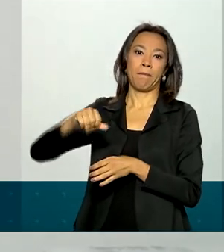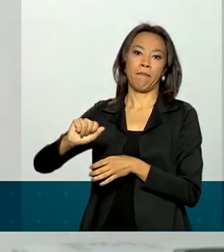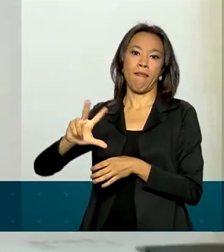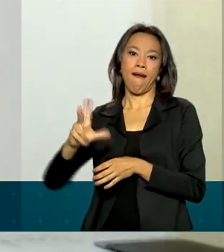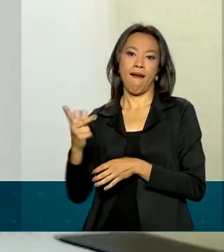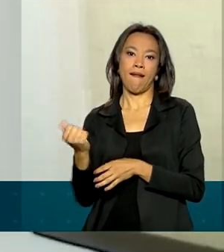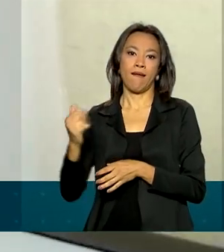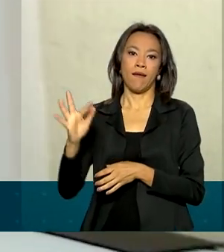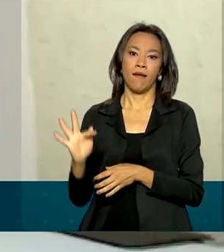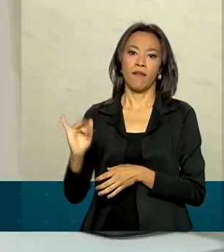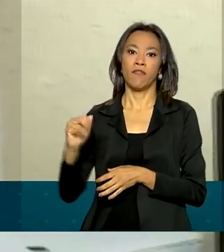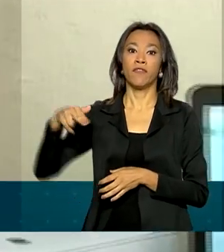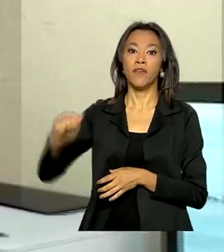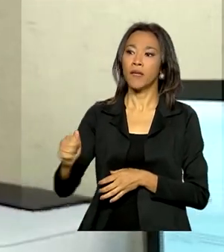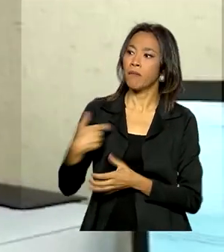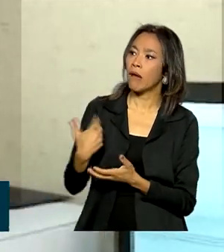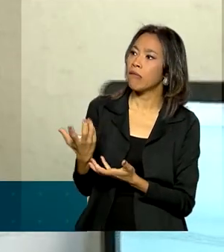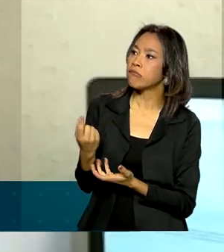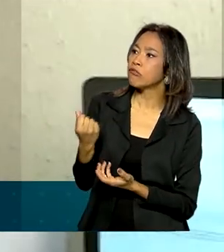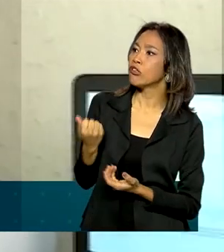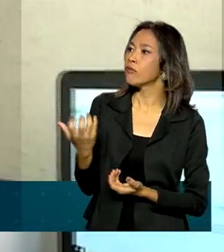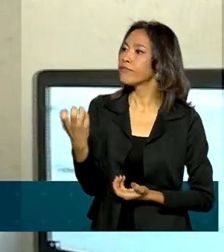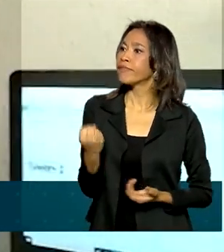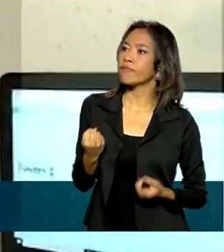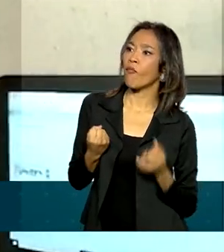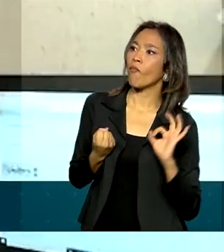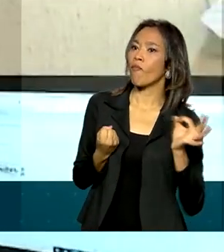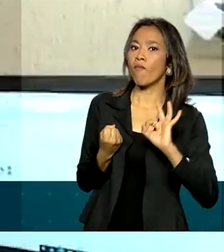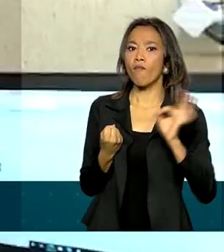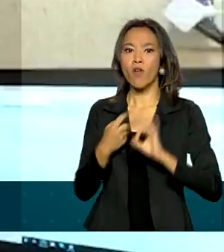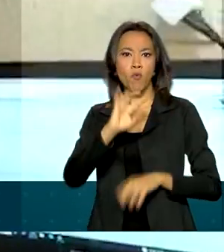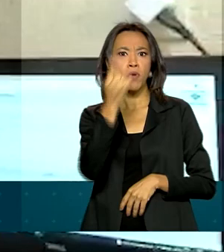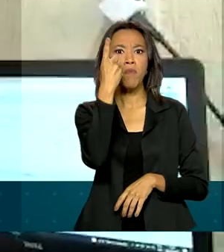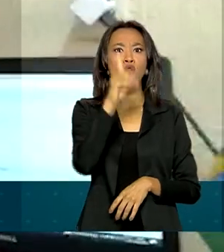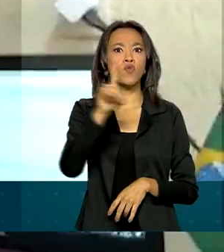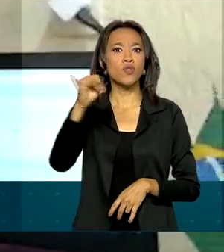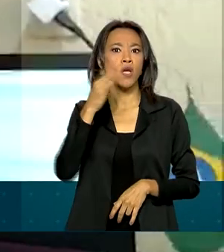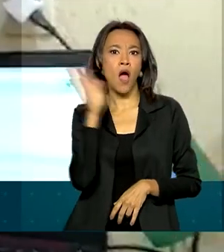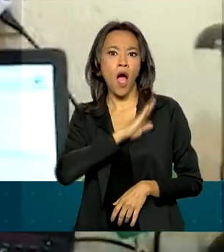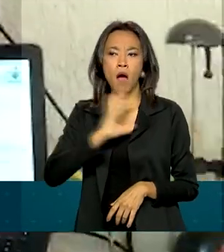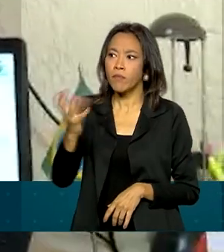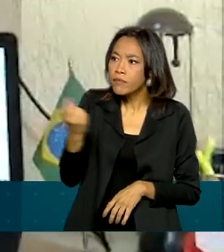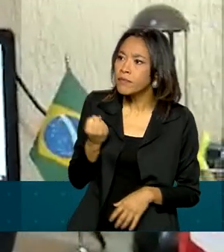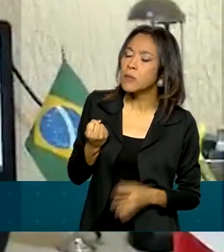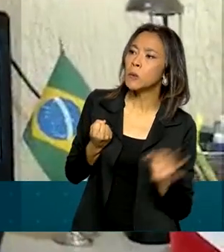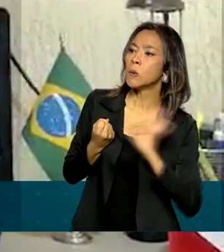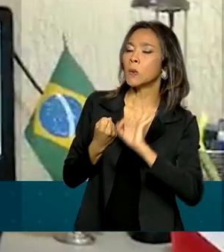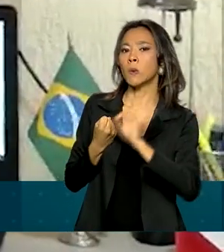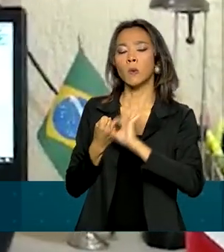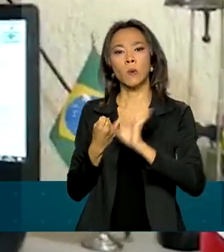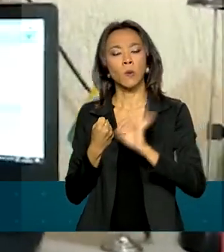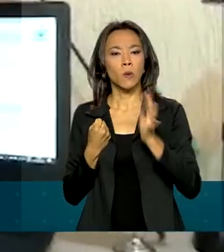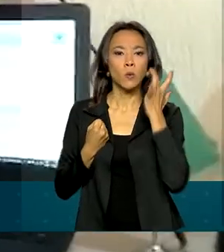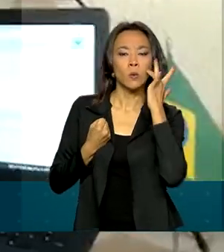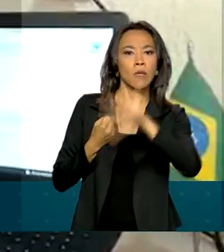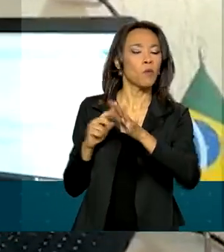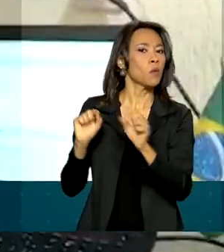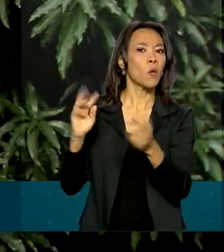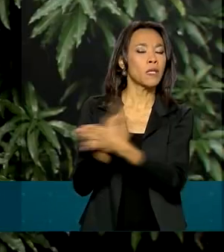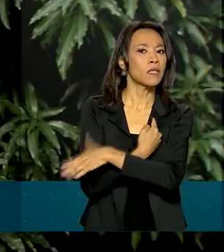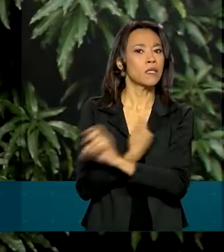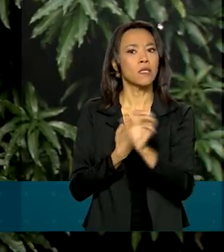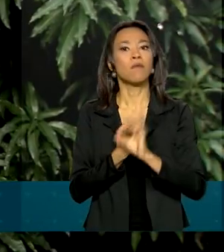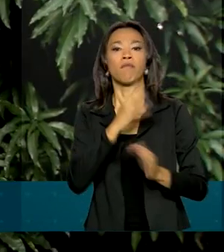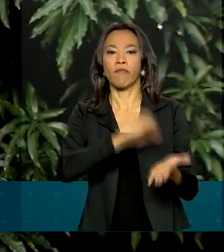saía a minha restituição. Eu sempre faço no primeiro dia para sair rápido, junto com a da minha mãe, que eu faço a dela também.